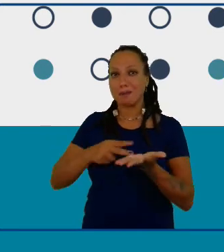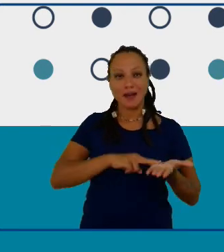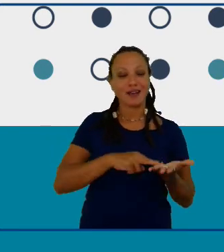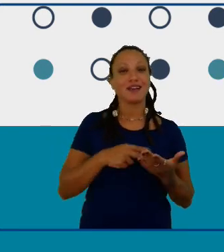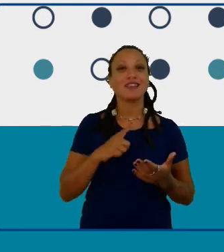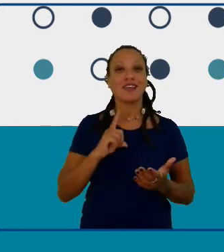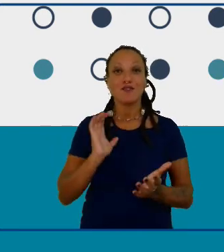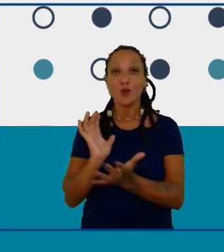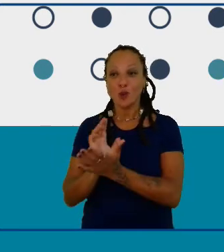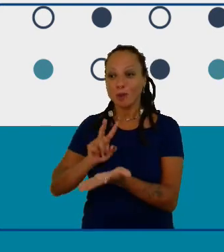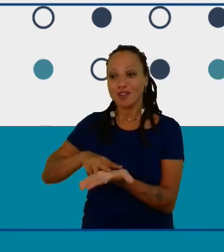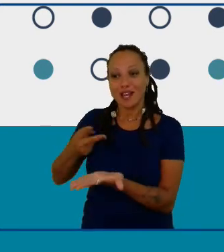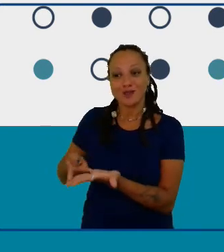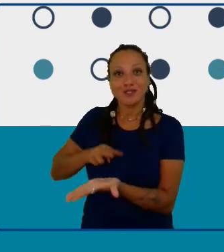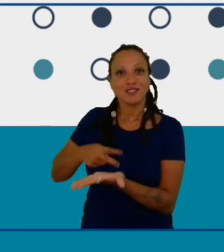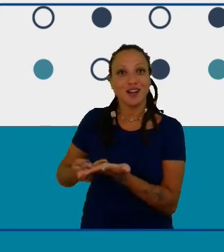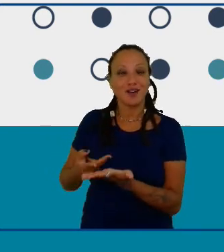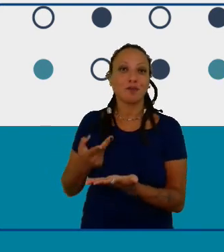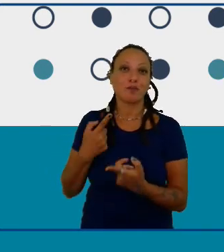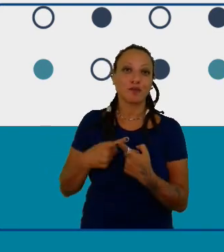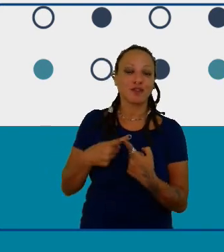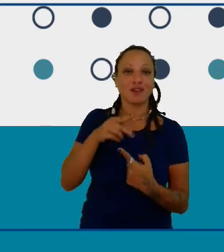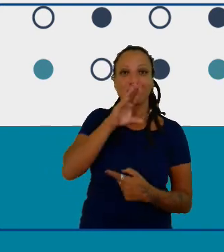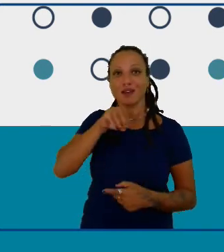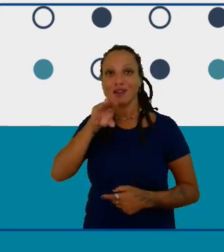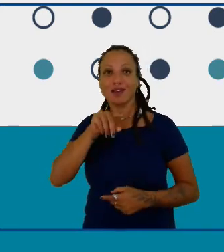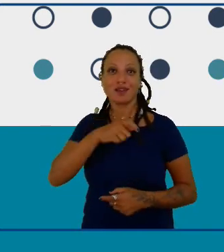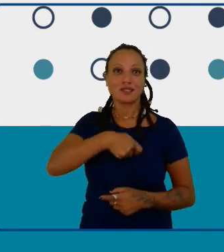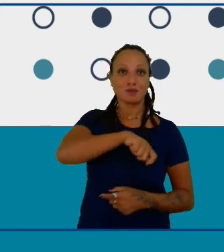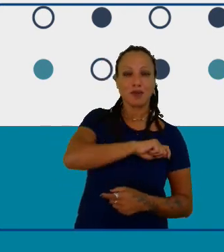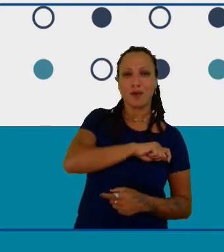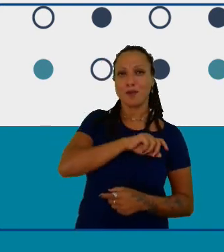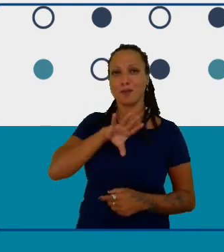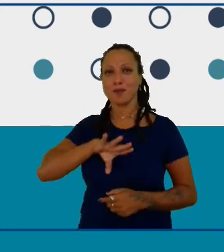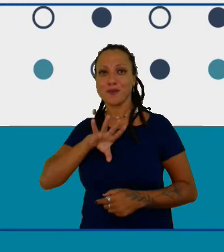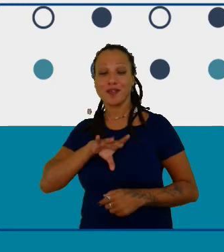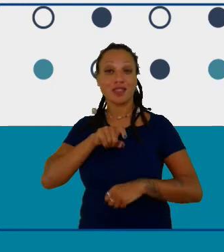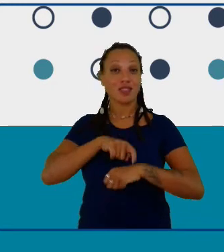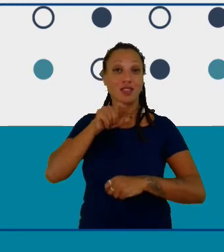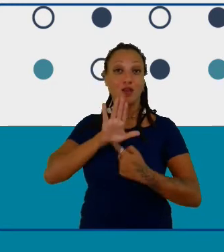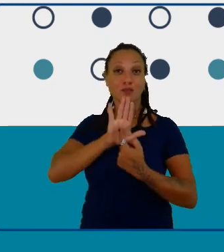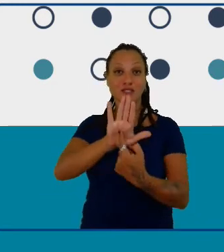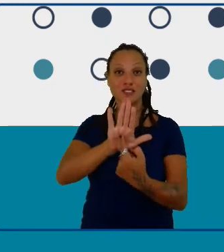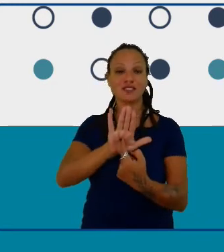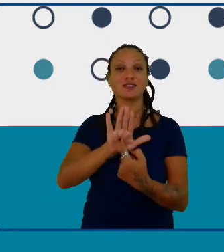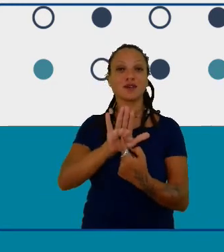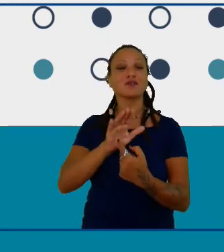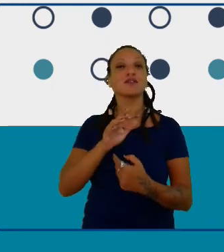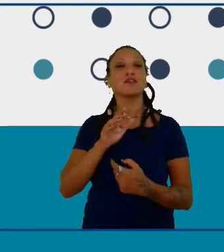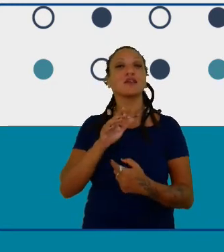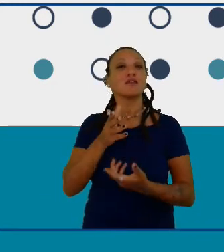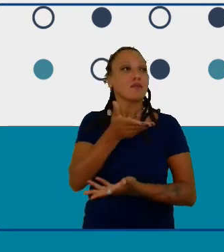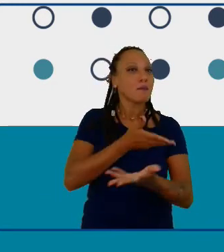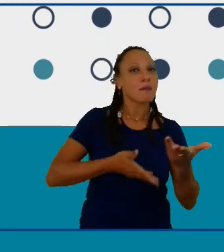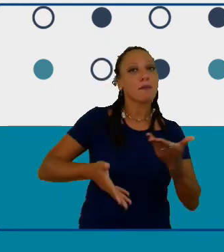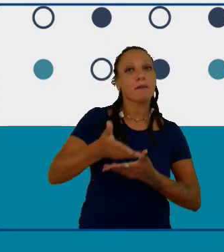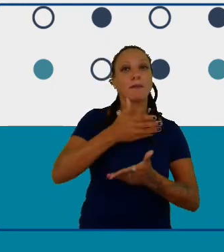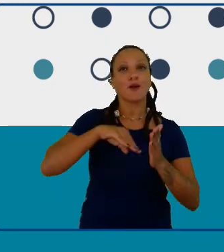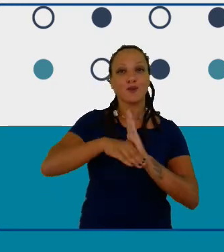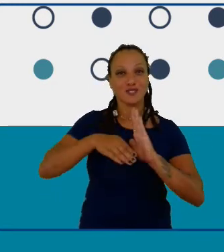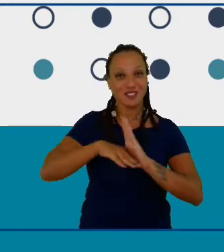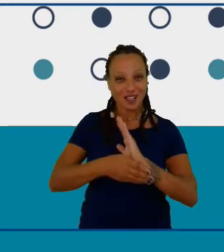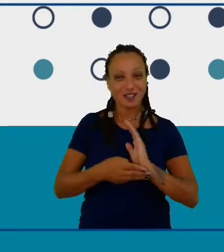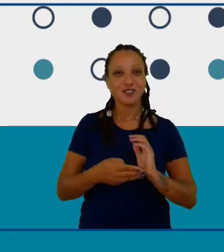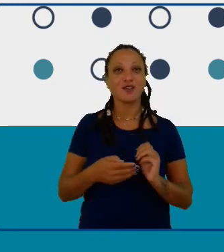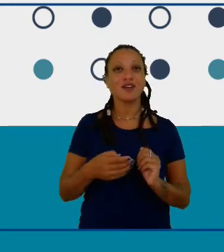tradução simultânea entre os estudantes na hora das apresentações e no compartilhamento dos conceitos então tem uma